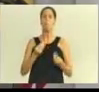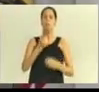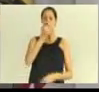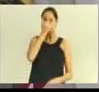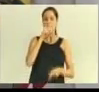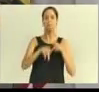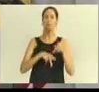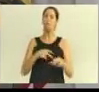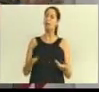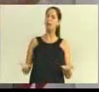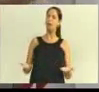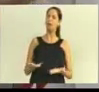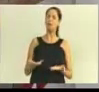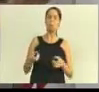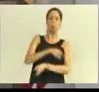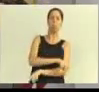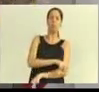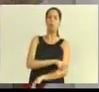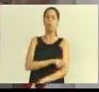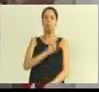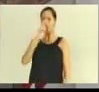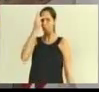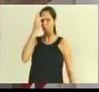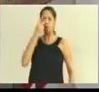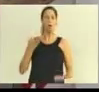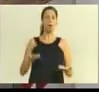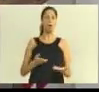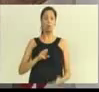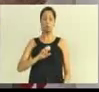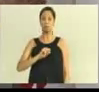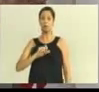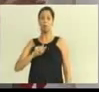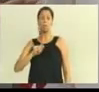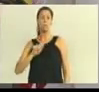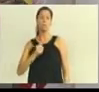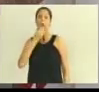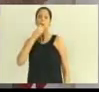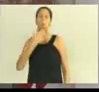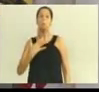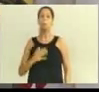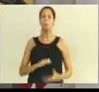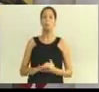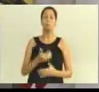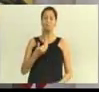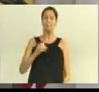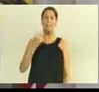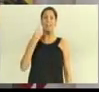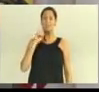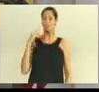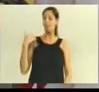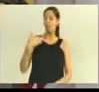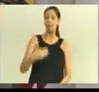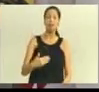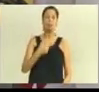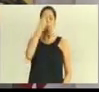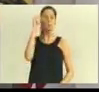o SIGA é o bonzinho. É impressionante como em 10, 15 dias, vereador Beto Tribes. Tudo muda. E é por isso que eu faço